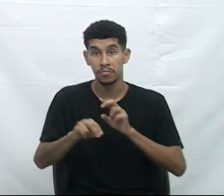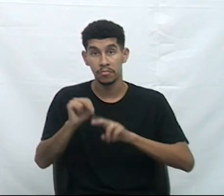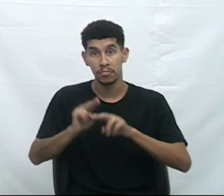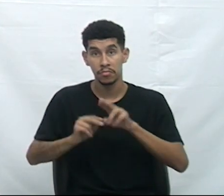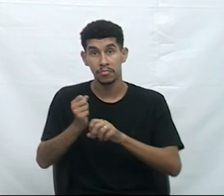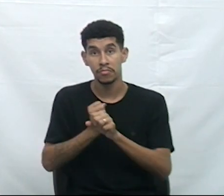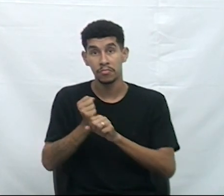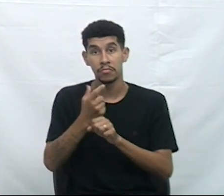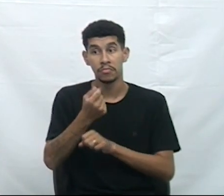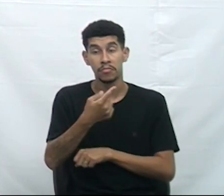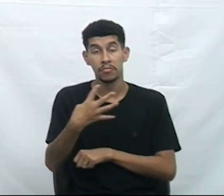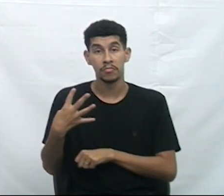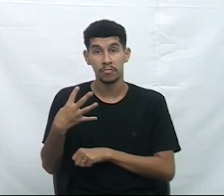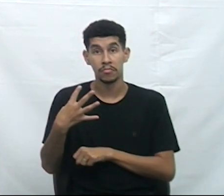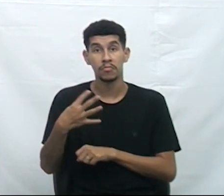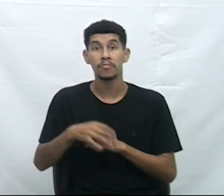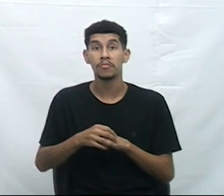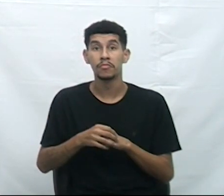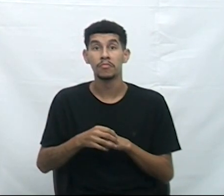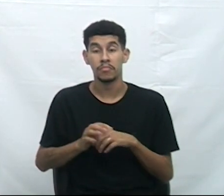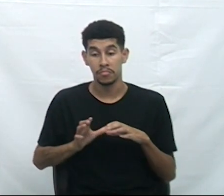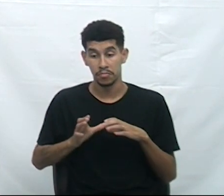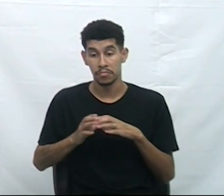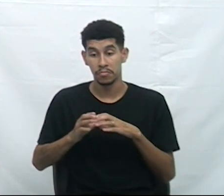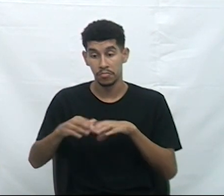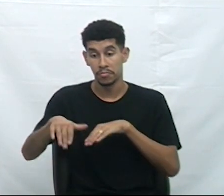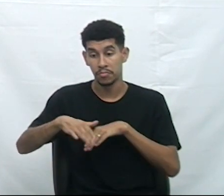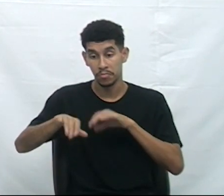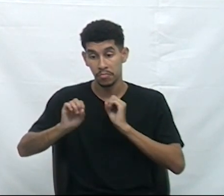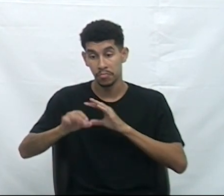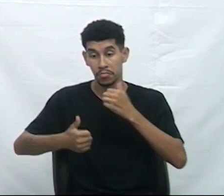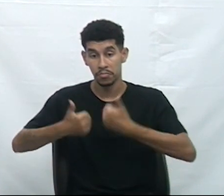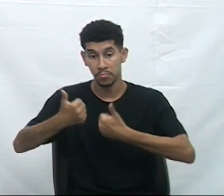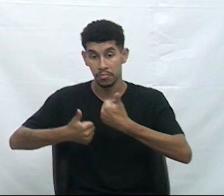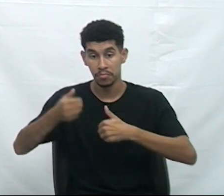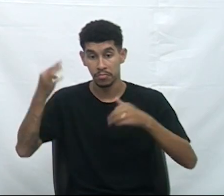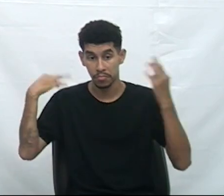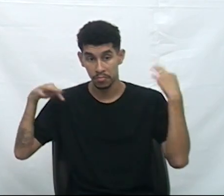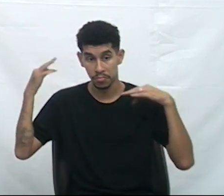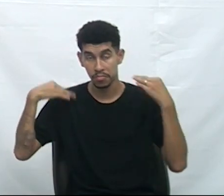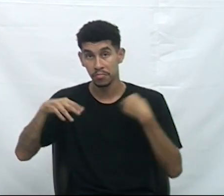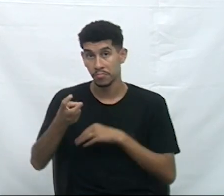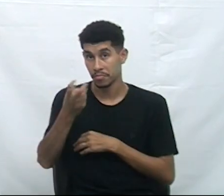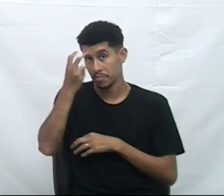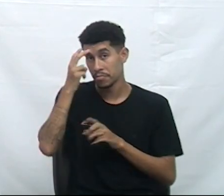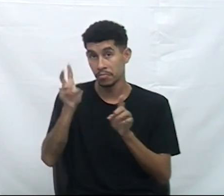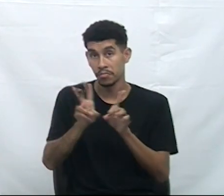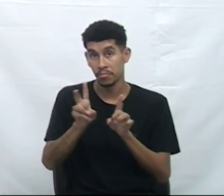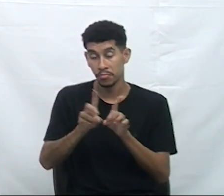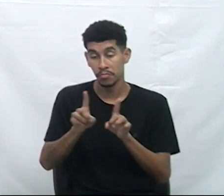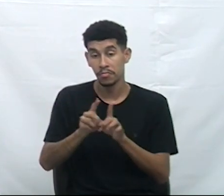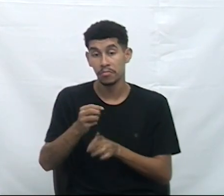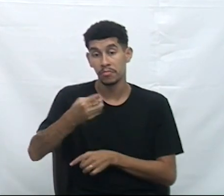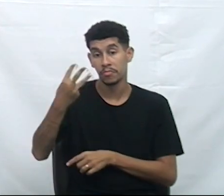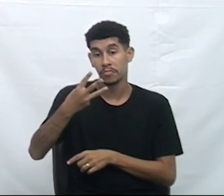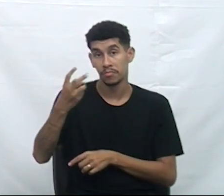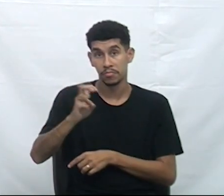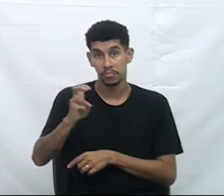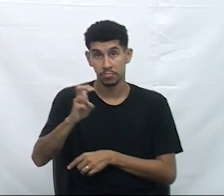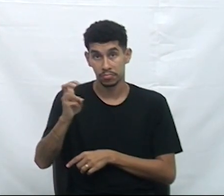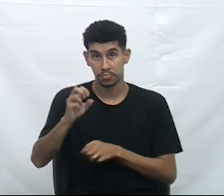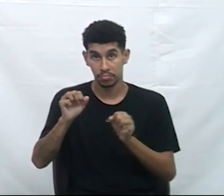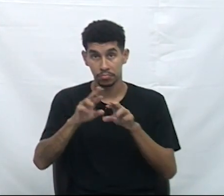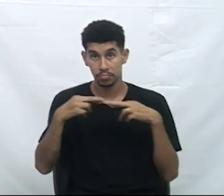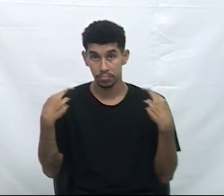2024. Comissão Permanente de Educação, Esporte, Turismo e Cultura e 35ª sessão ordinária da 4ª